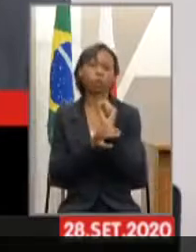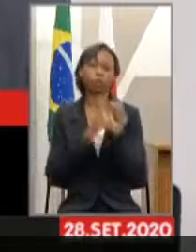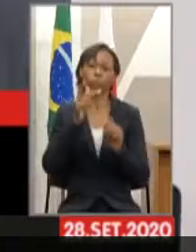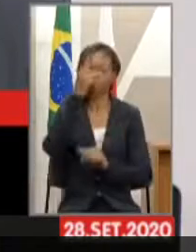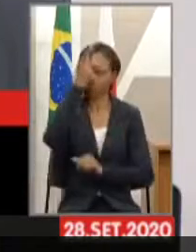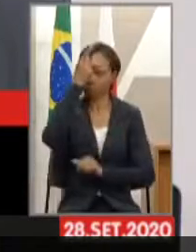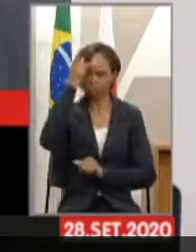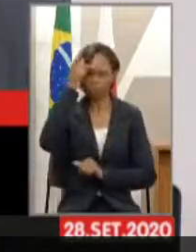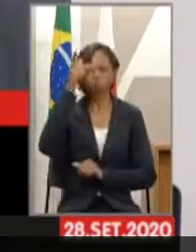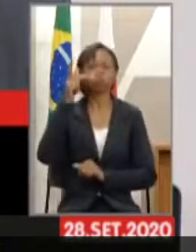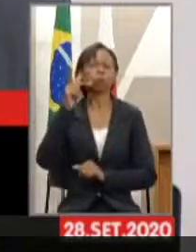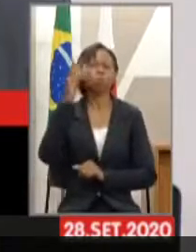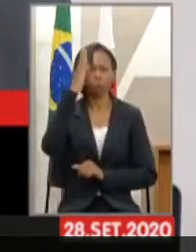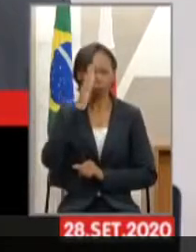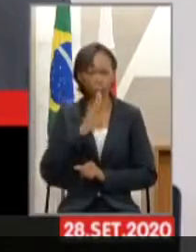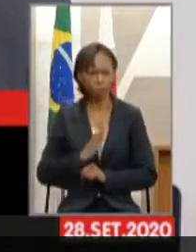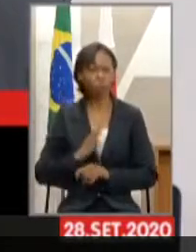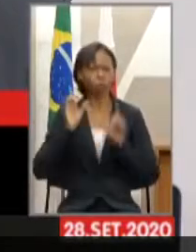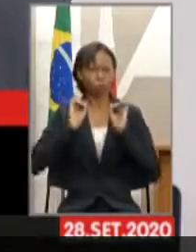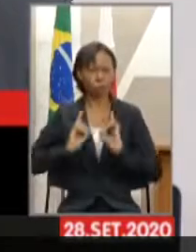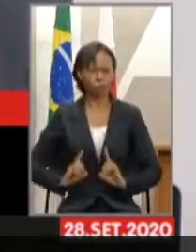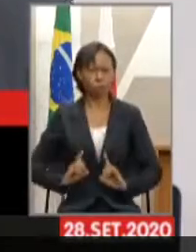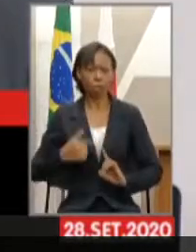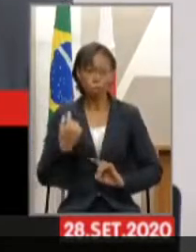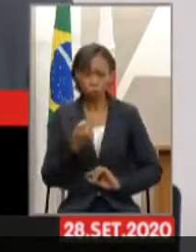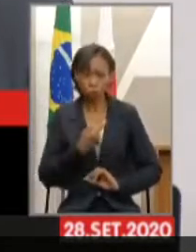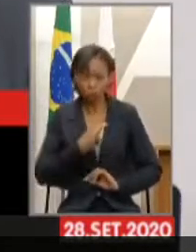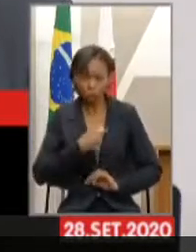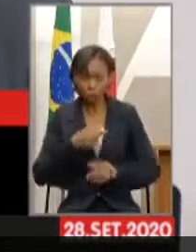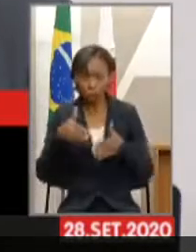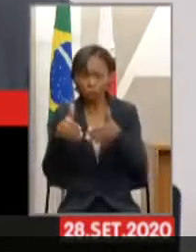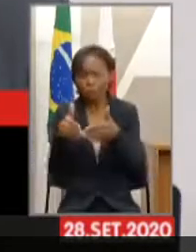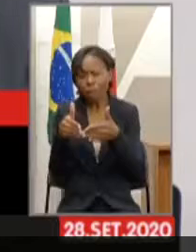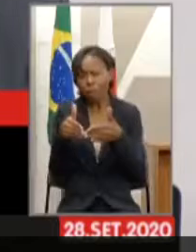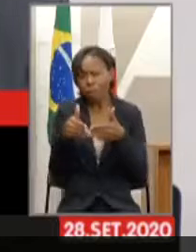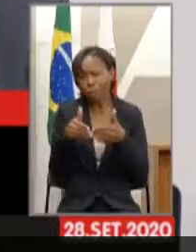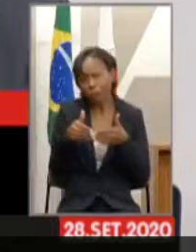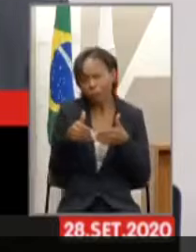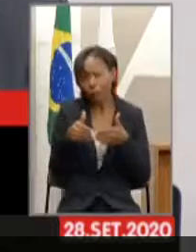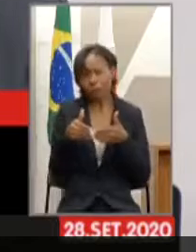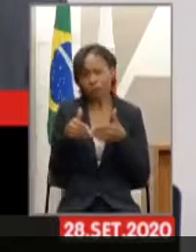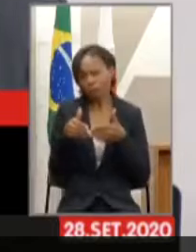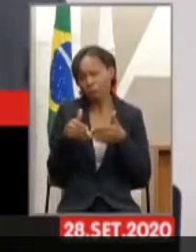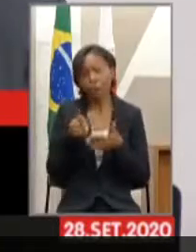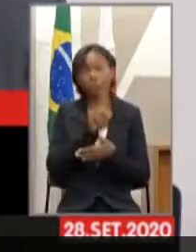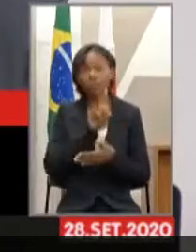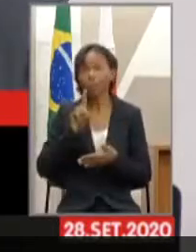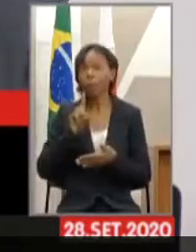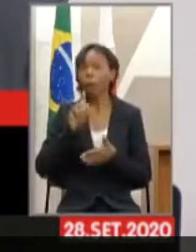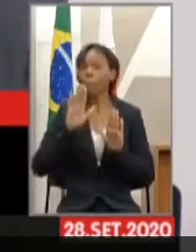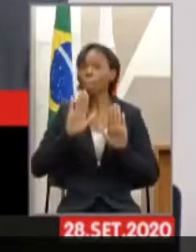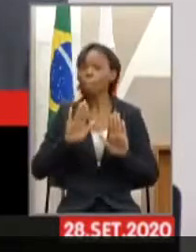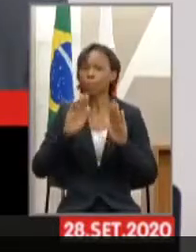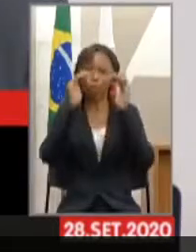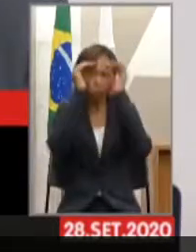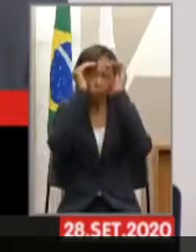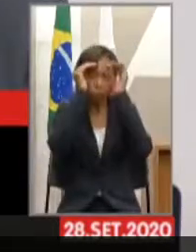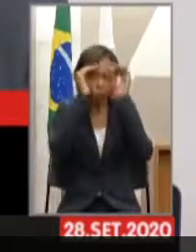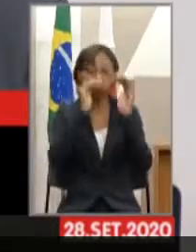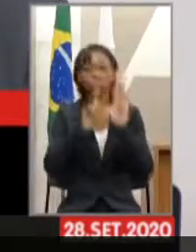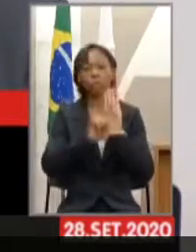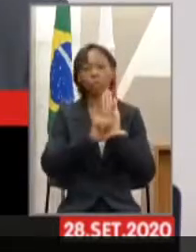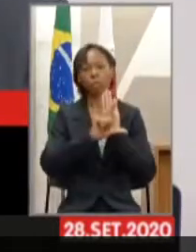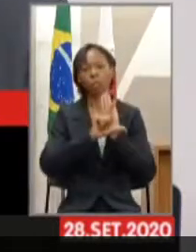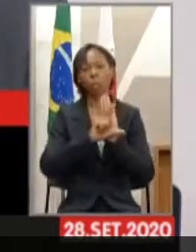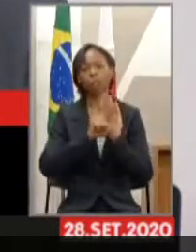estamos pedindo favor ou diferença nenhuma. Nós estamos aqui pedindo o cumprimento das leis e o aprimoramento que essas